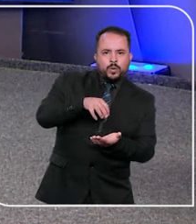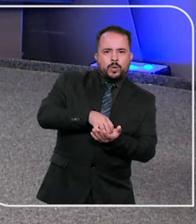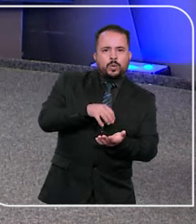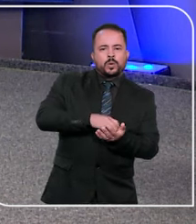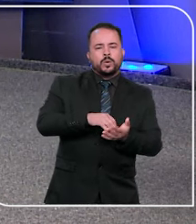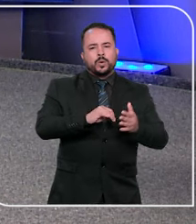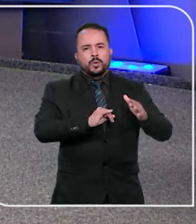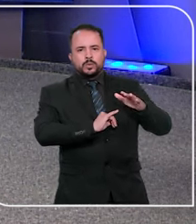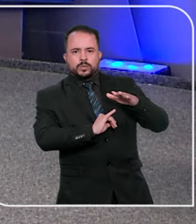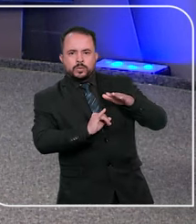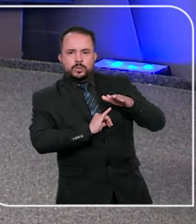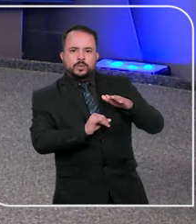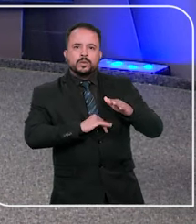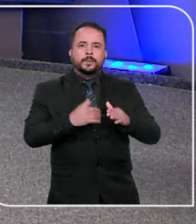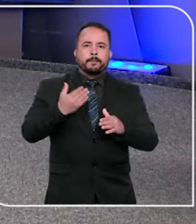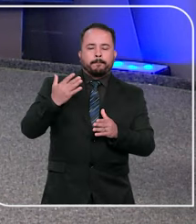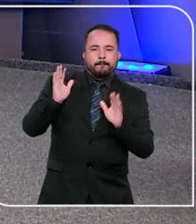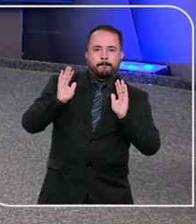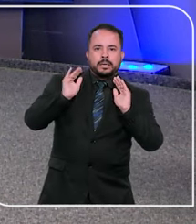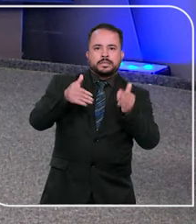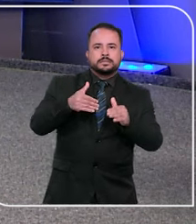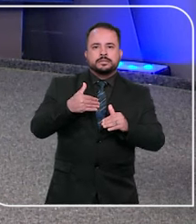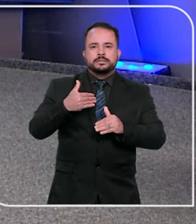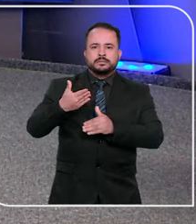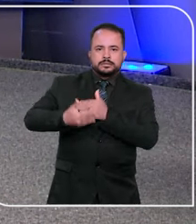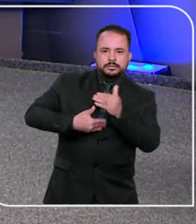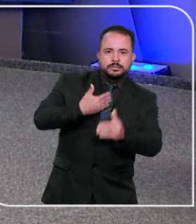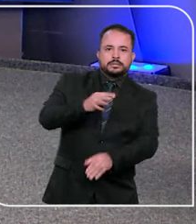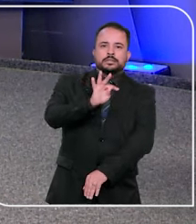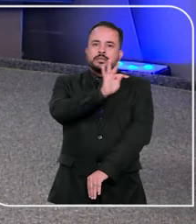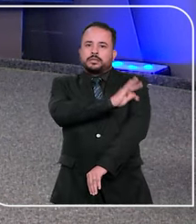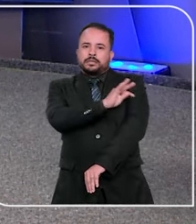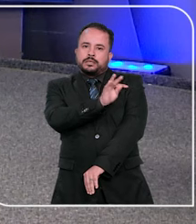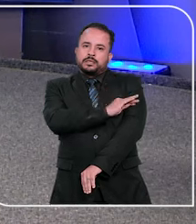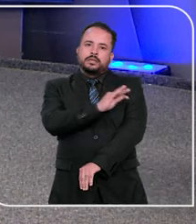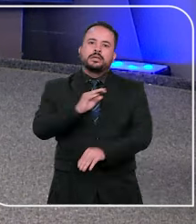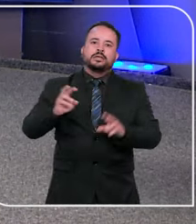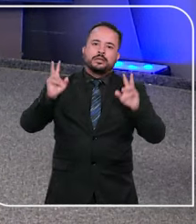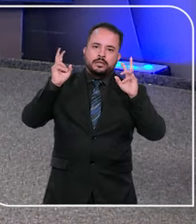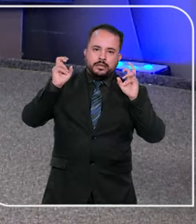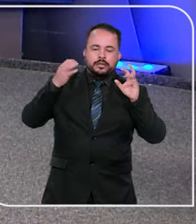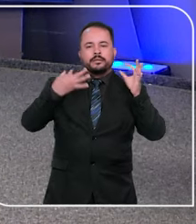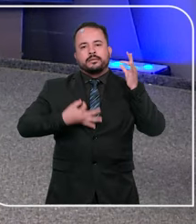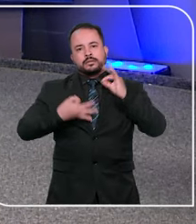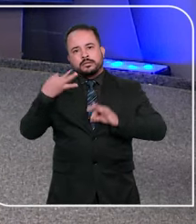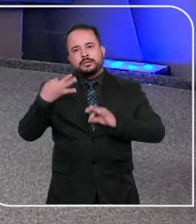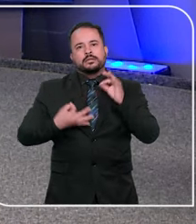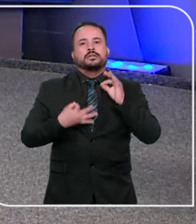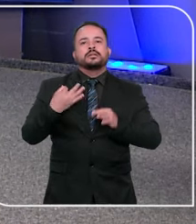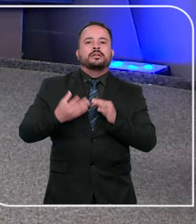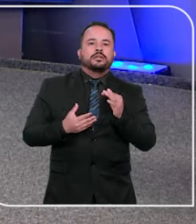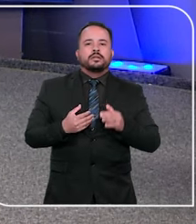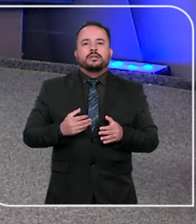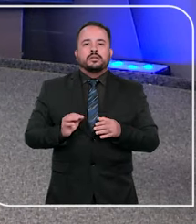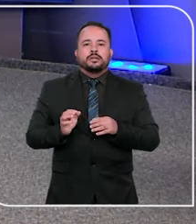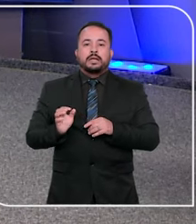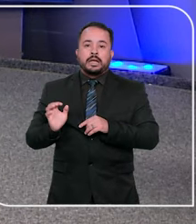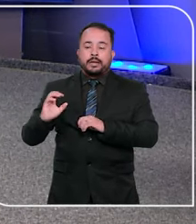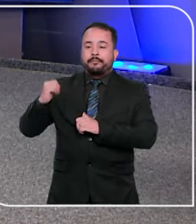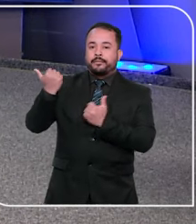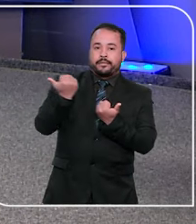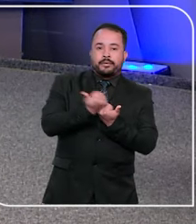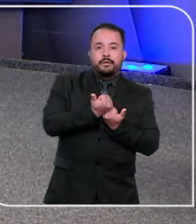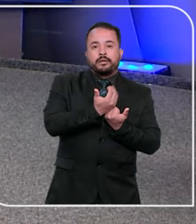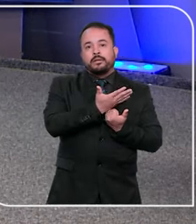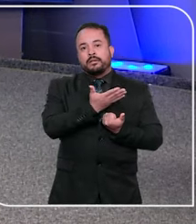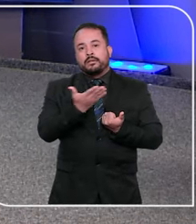que participa do processo compartilhando informações técnicas sobre o tema julgado, ajudando,